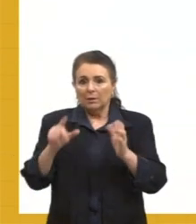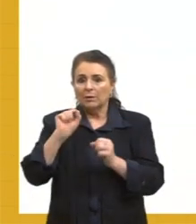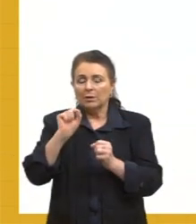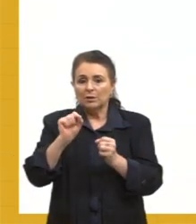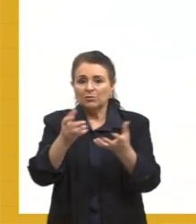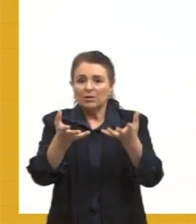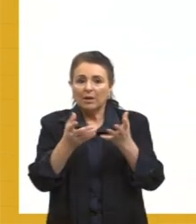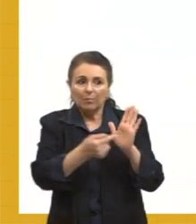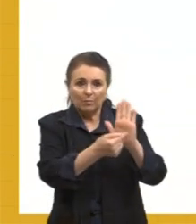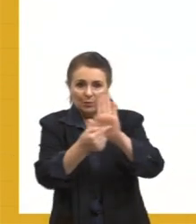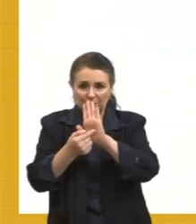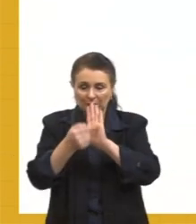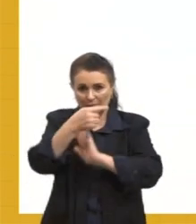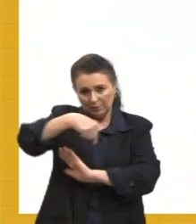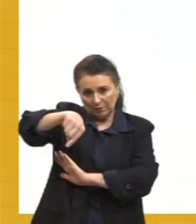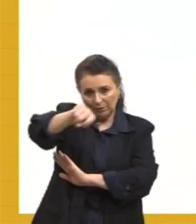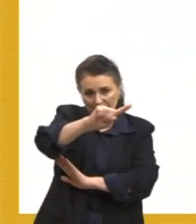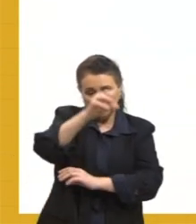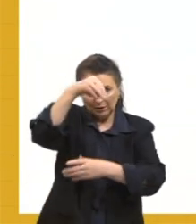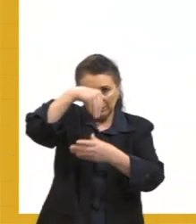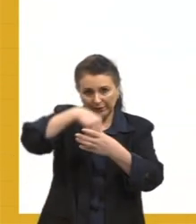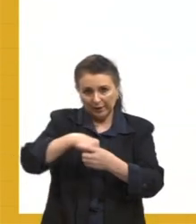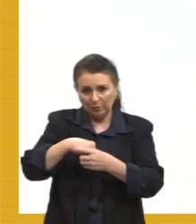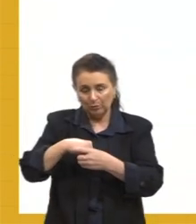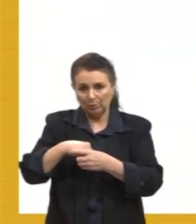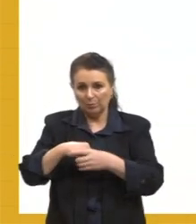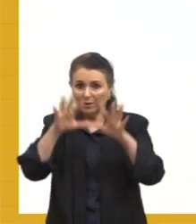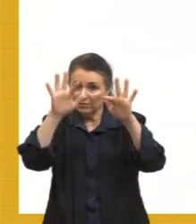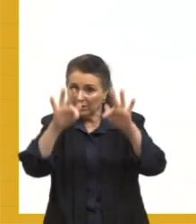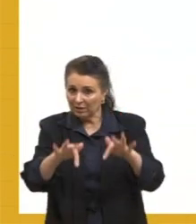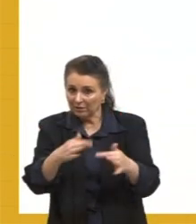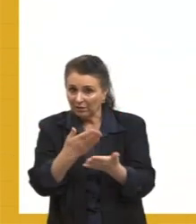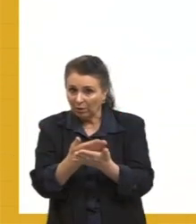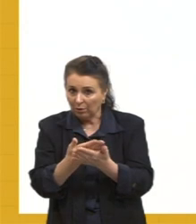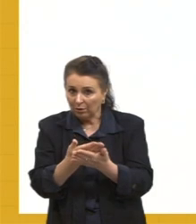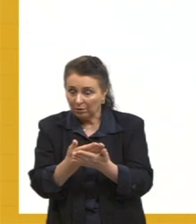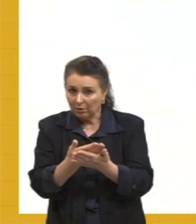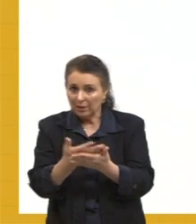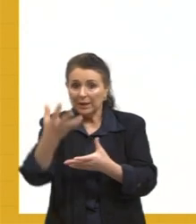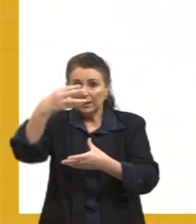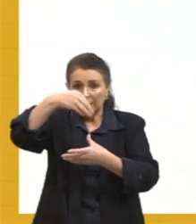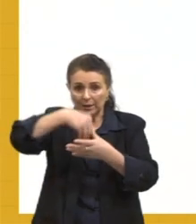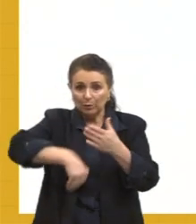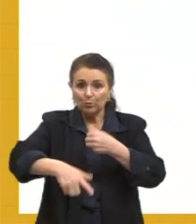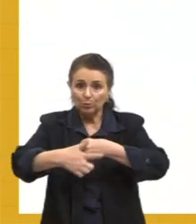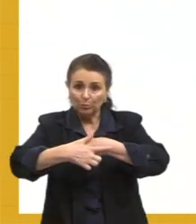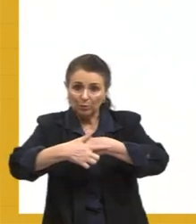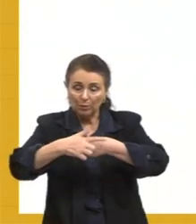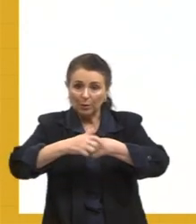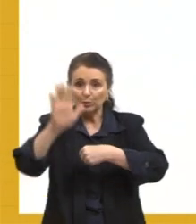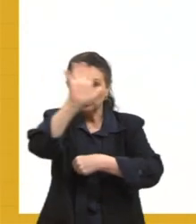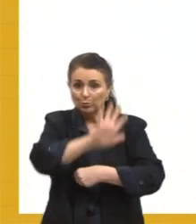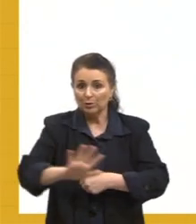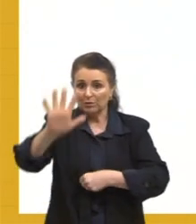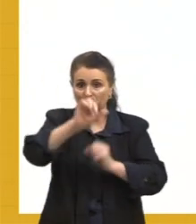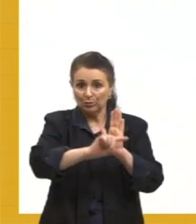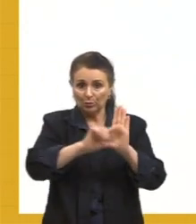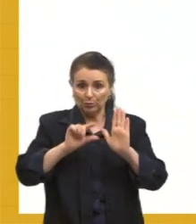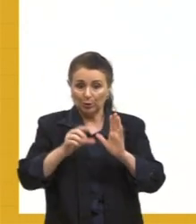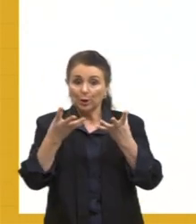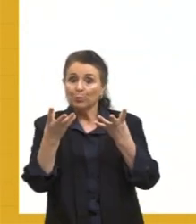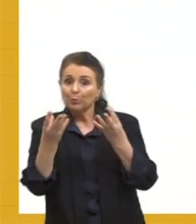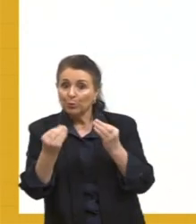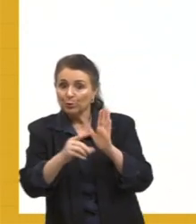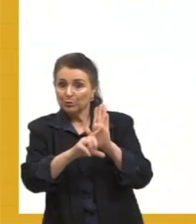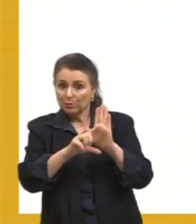quer trazer para vocês dentro para encerrar a nossa aula? Que dentro do papel do universo do autor e muitos autores nossos